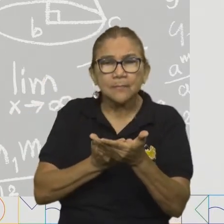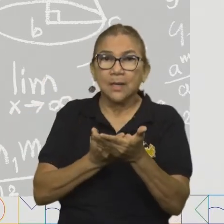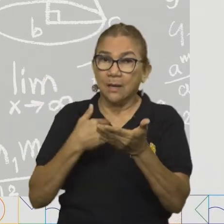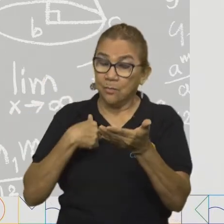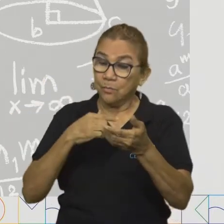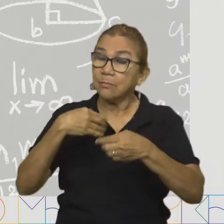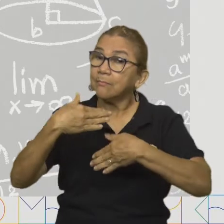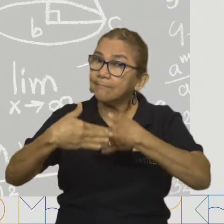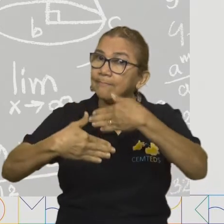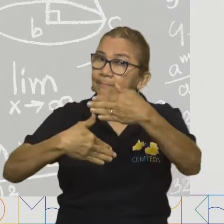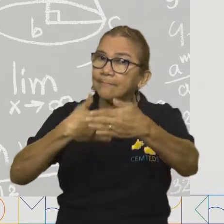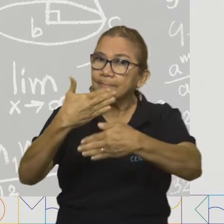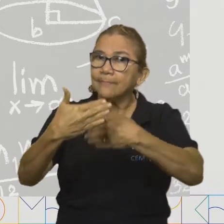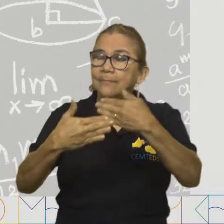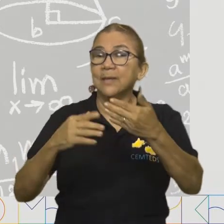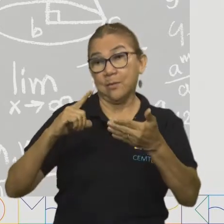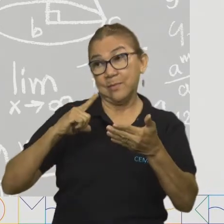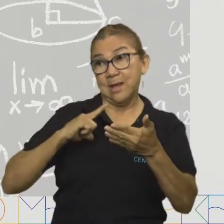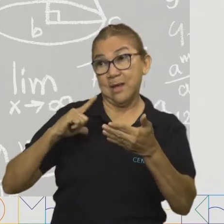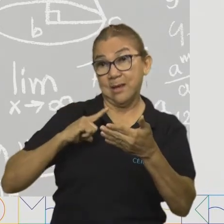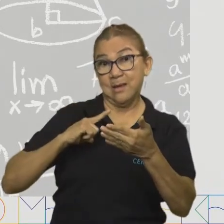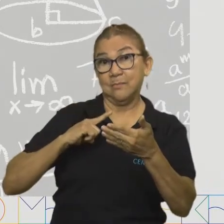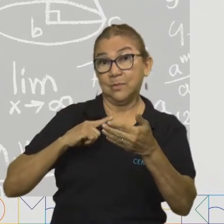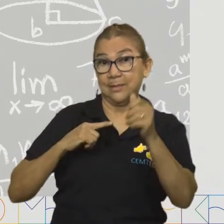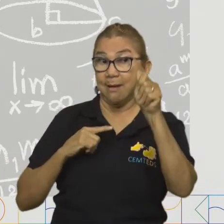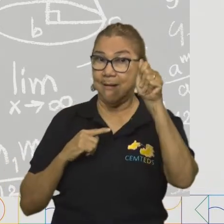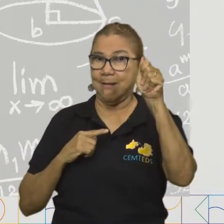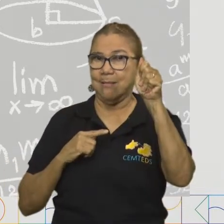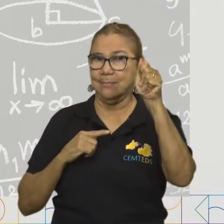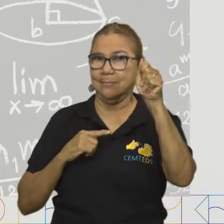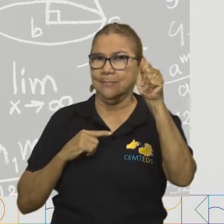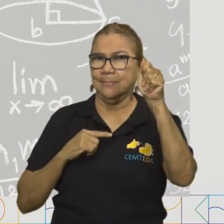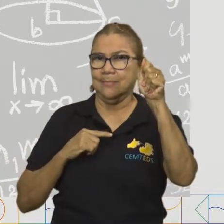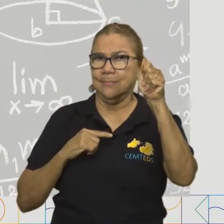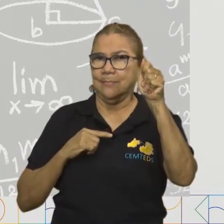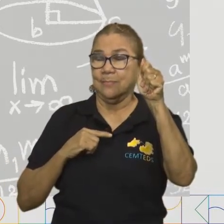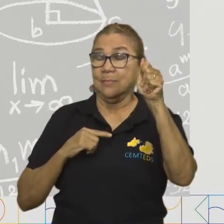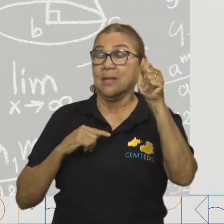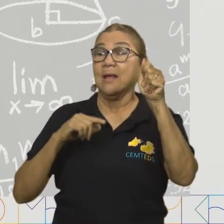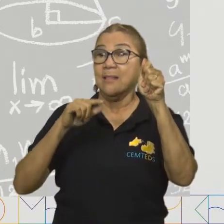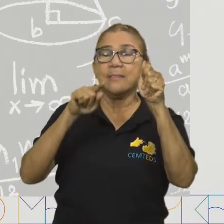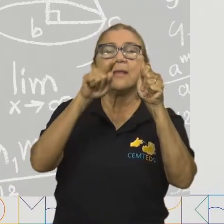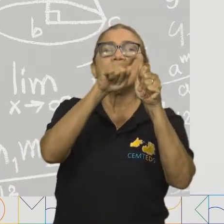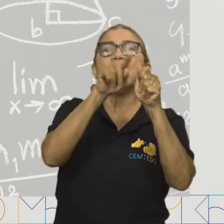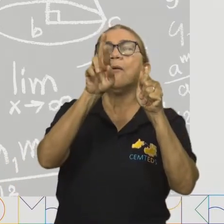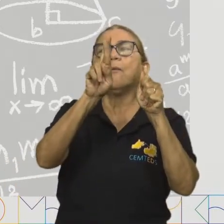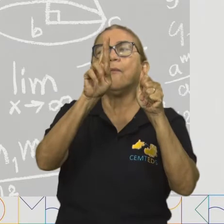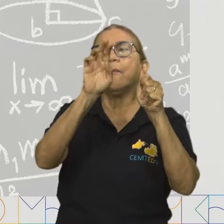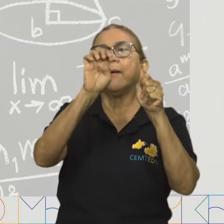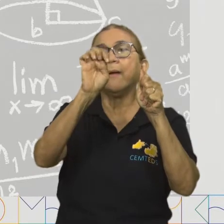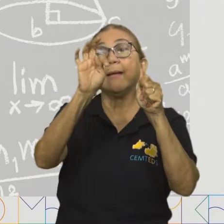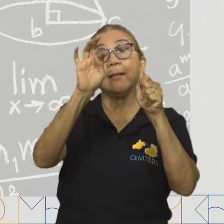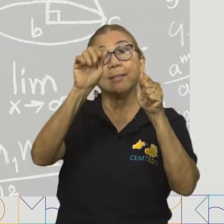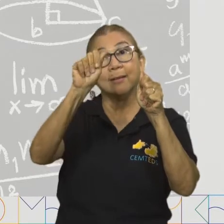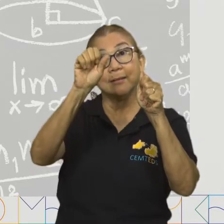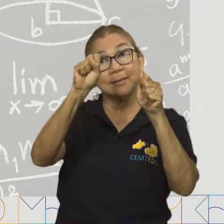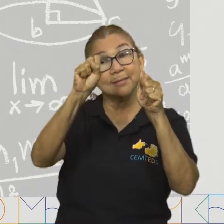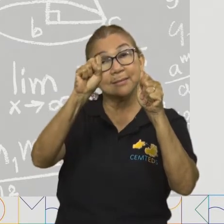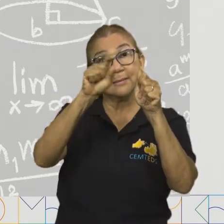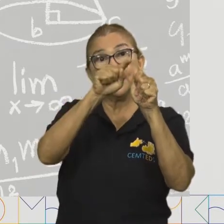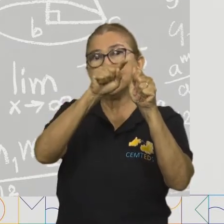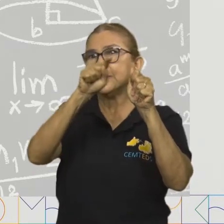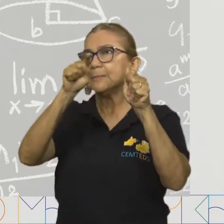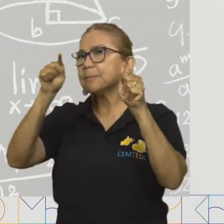no decorrer da aula, tá bem? Temos aí a letra A. As retas são linhas,